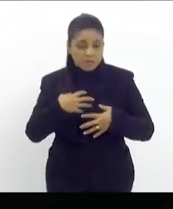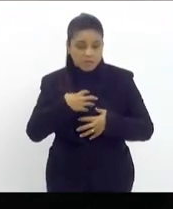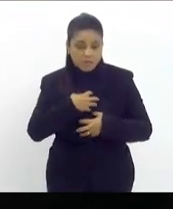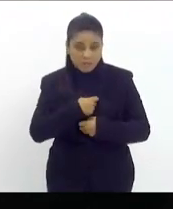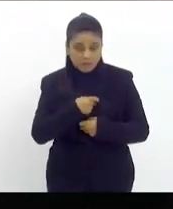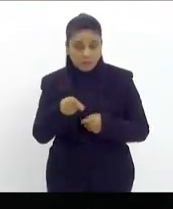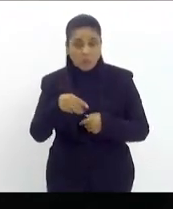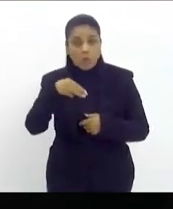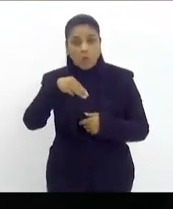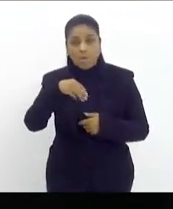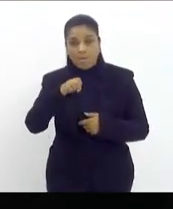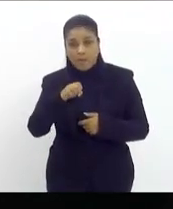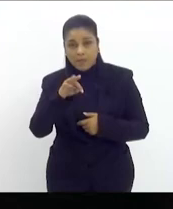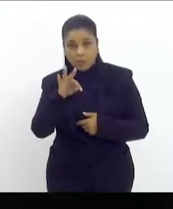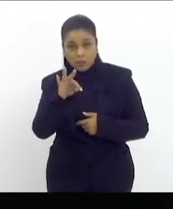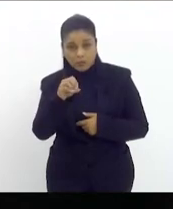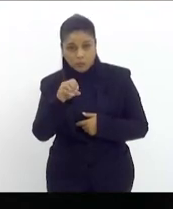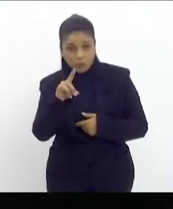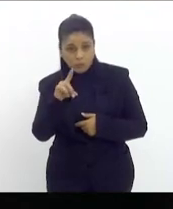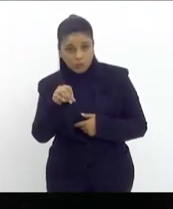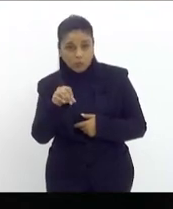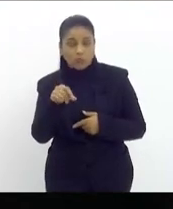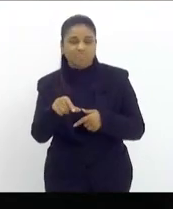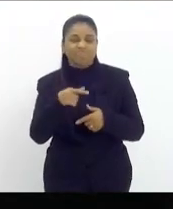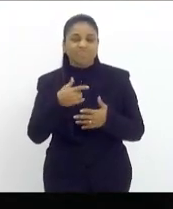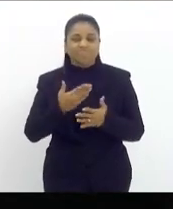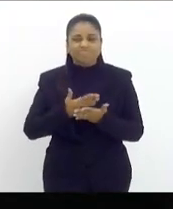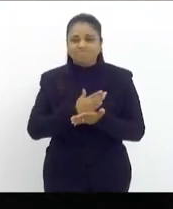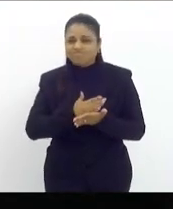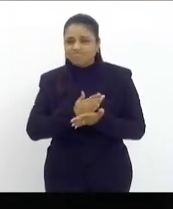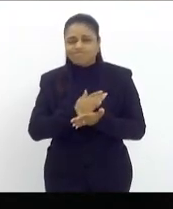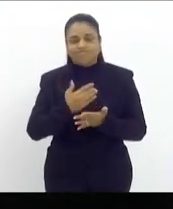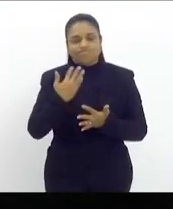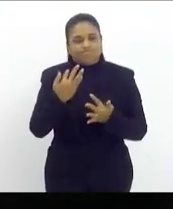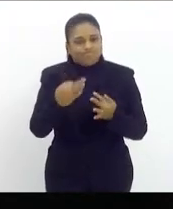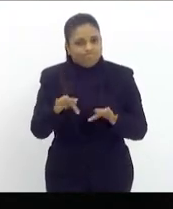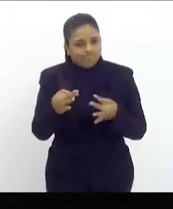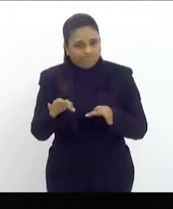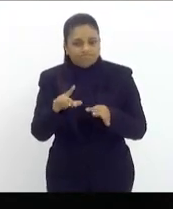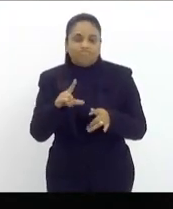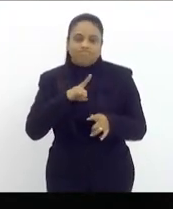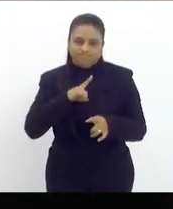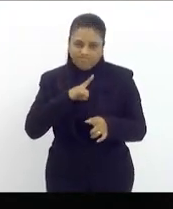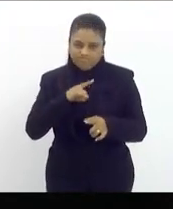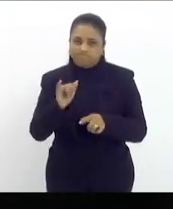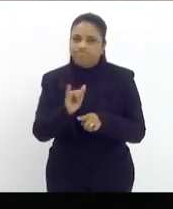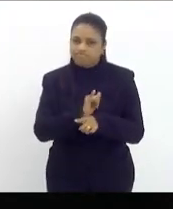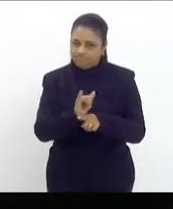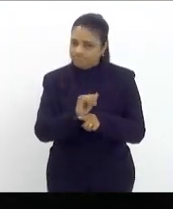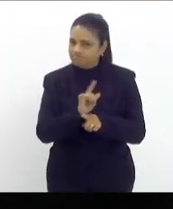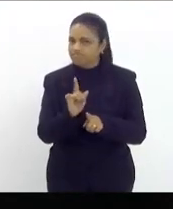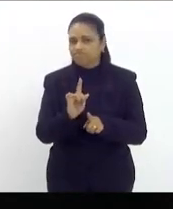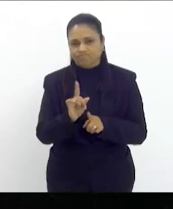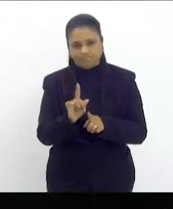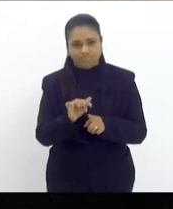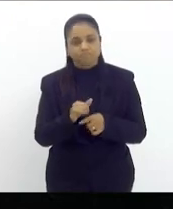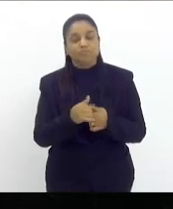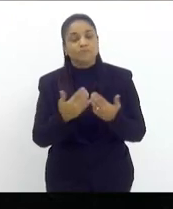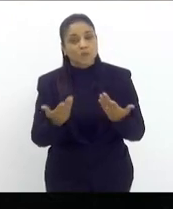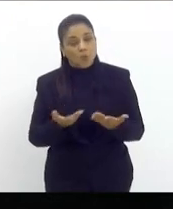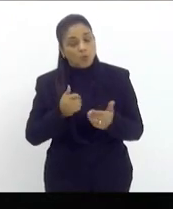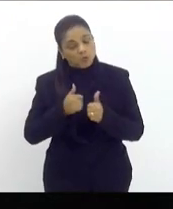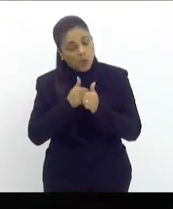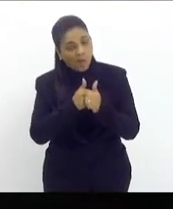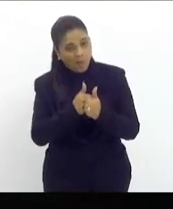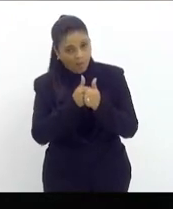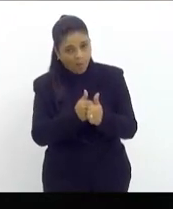método causava também um incômodo e uma dor, enfim, é uma situação muito delicada, ainda hoje a gente acompanha